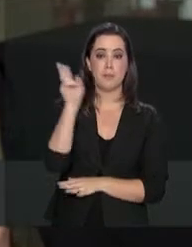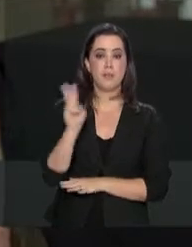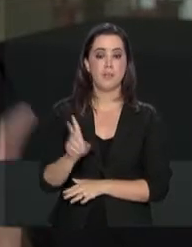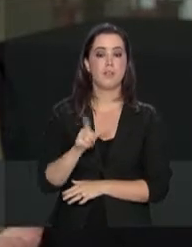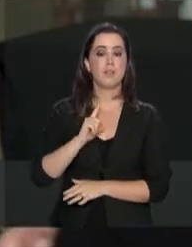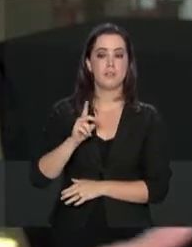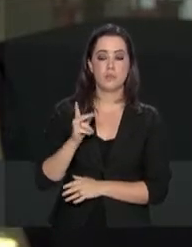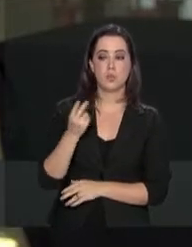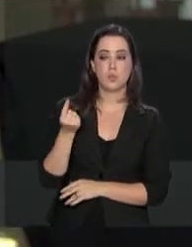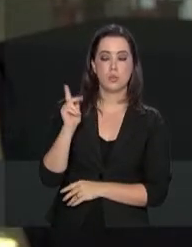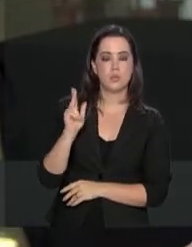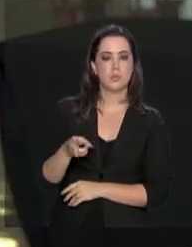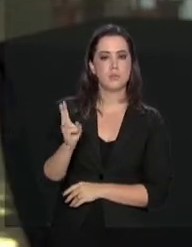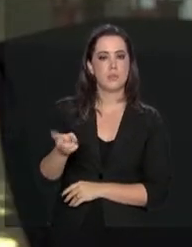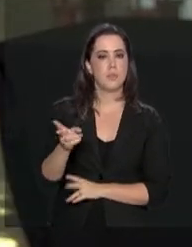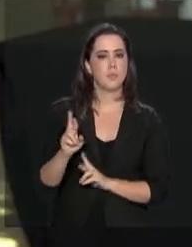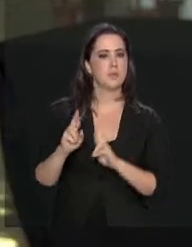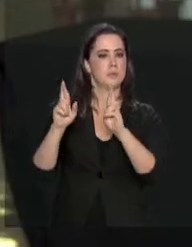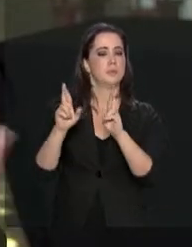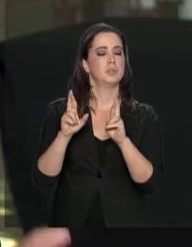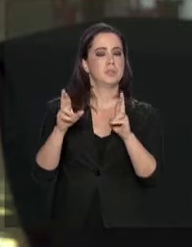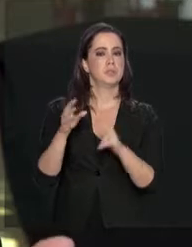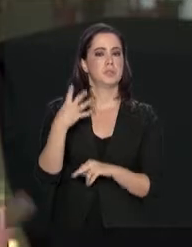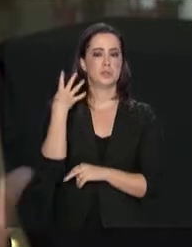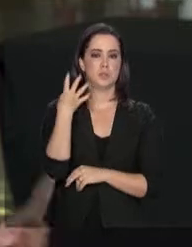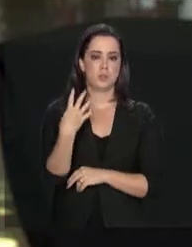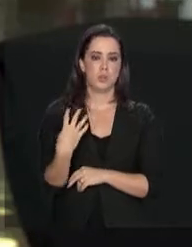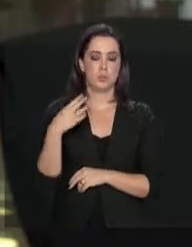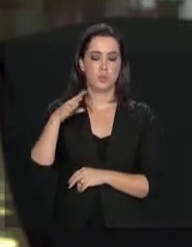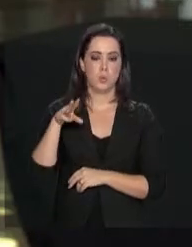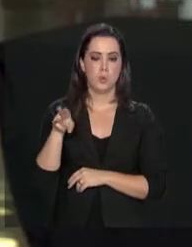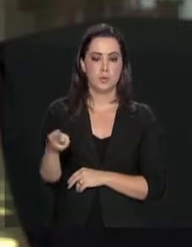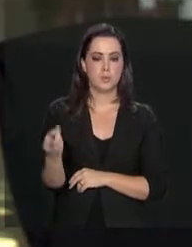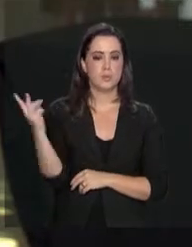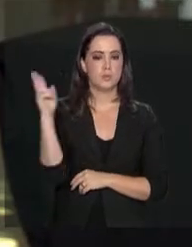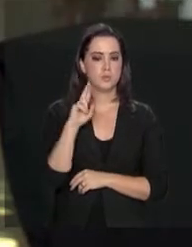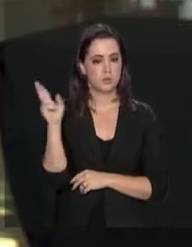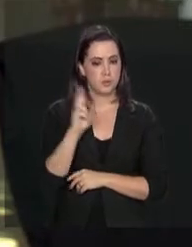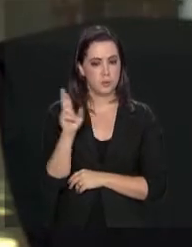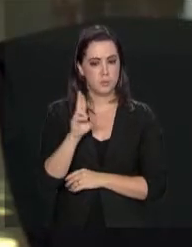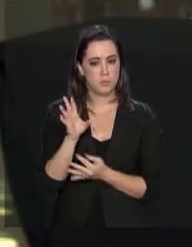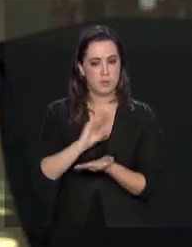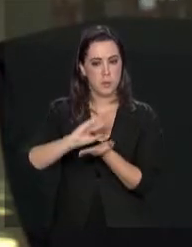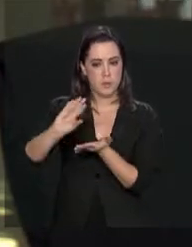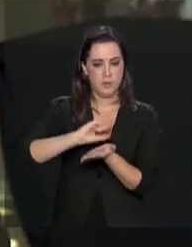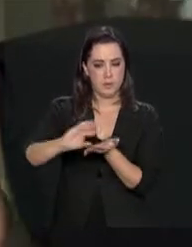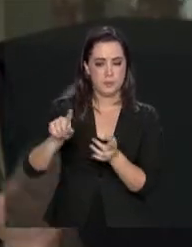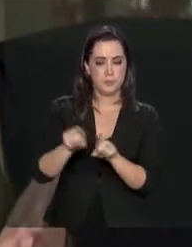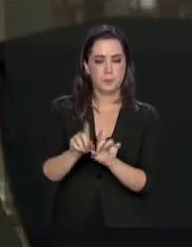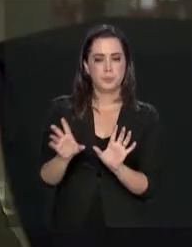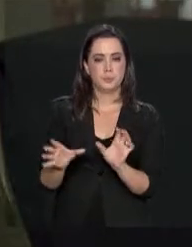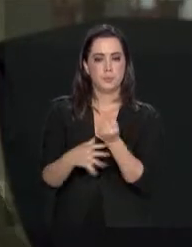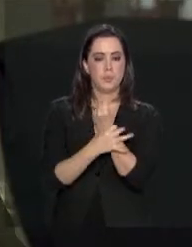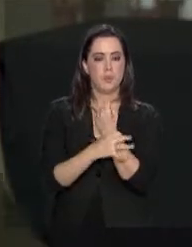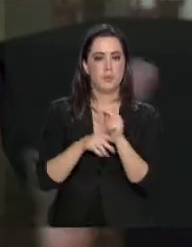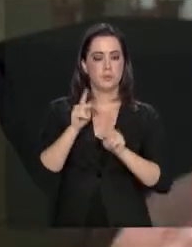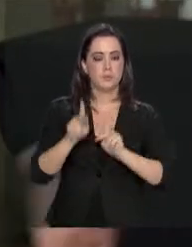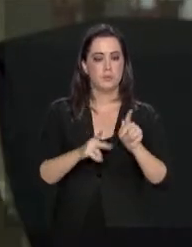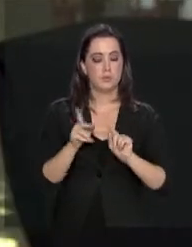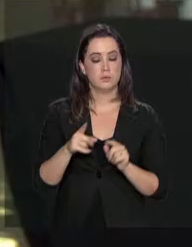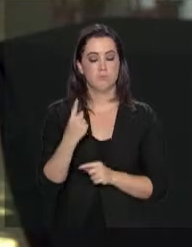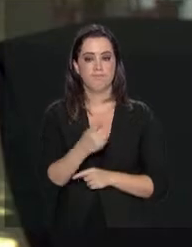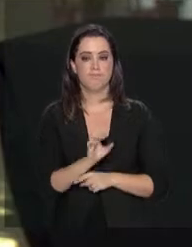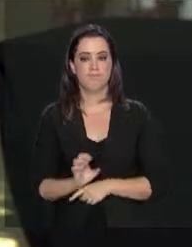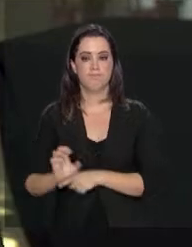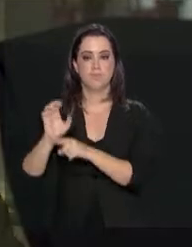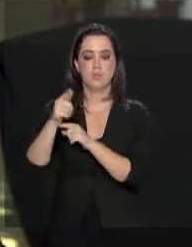recursos permanentes. A expectativa é que 4 bilhões e 200 milhões de reais sejam destinados para a segurança dos estados e